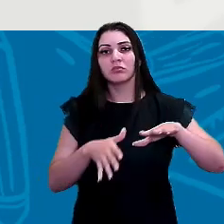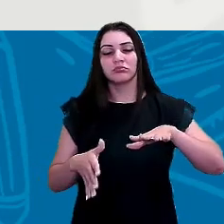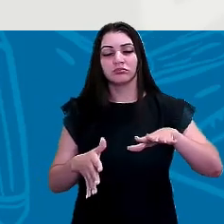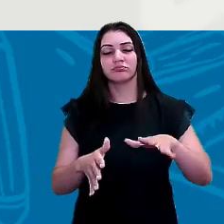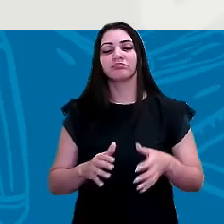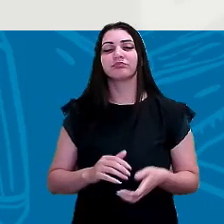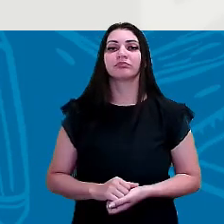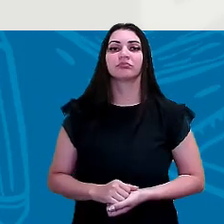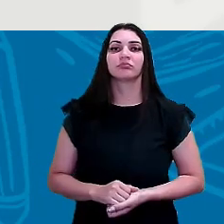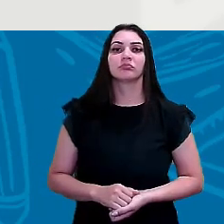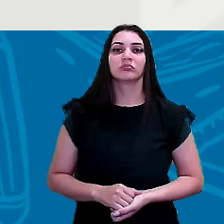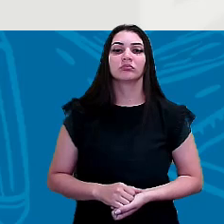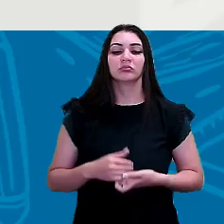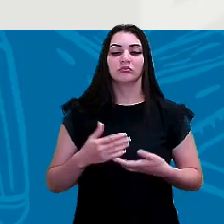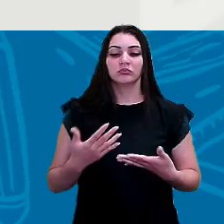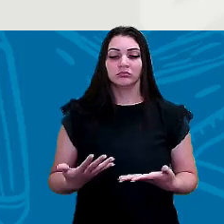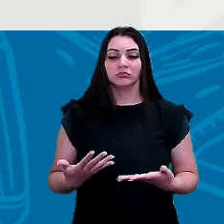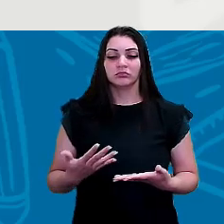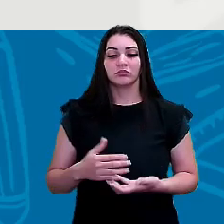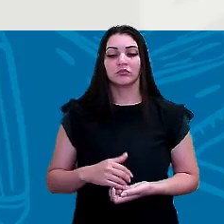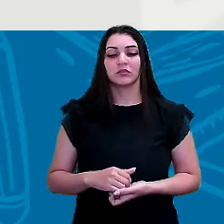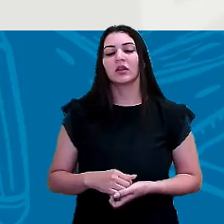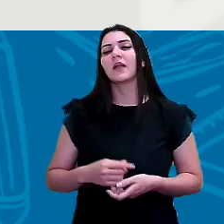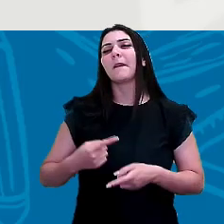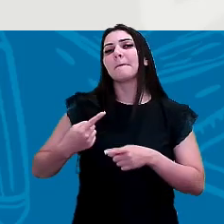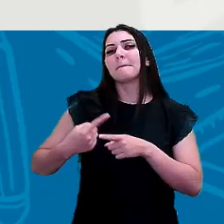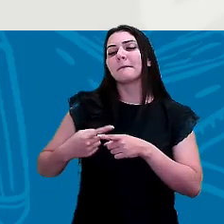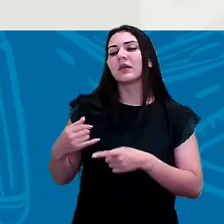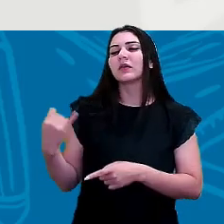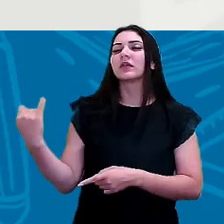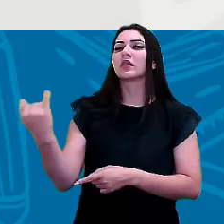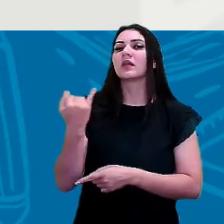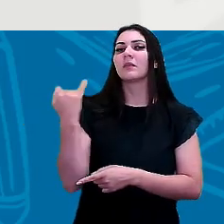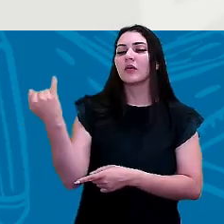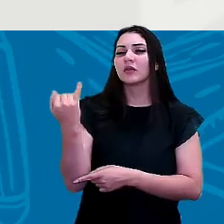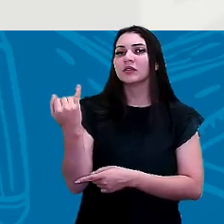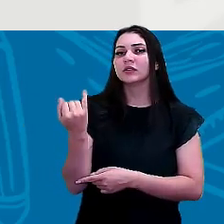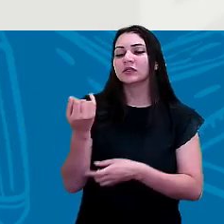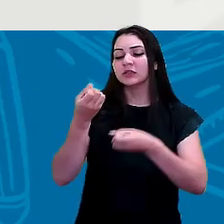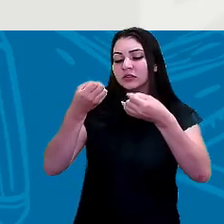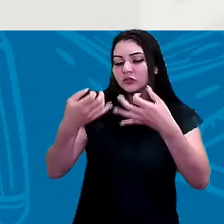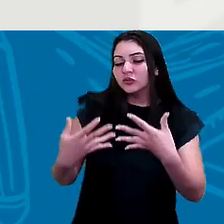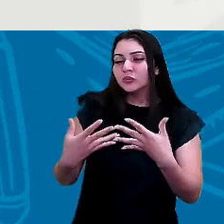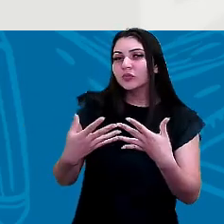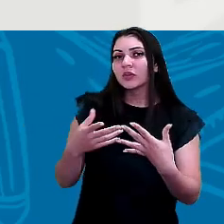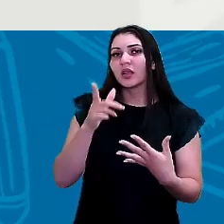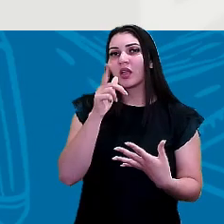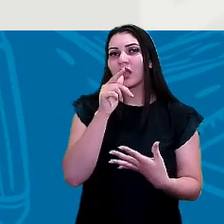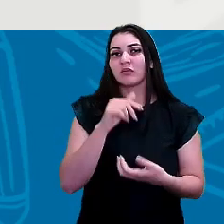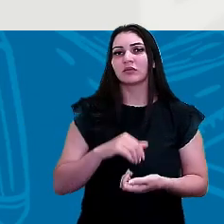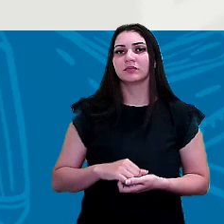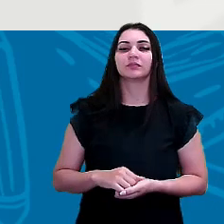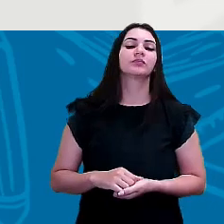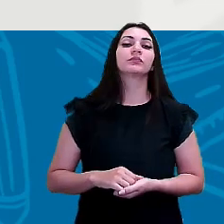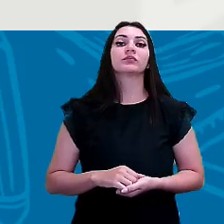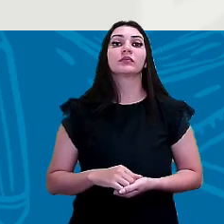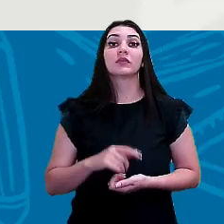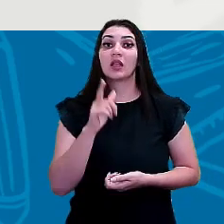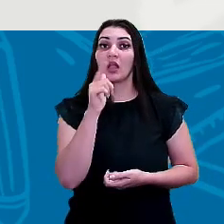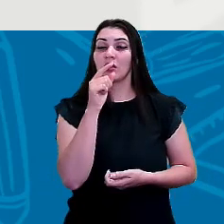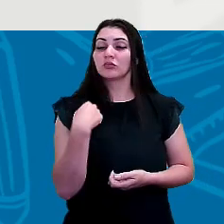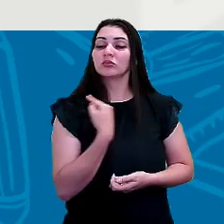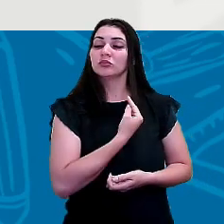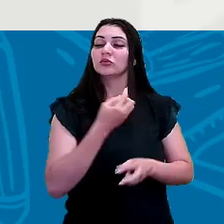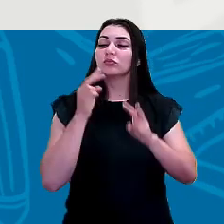e um assunto aí agora por que é importante a gente falar da água? porque a água como nós vimos